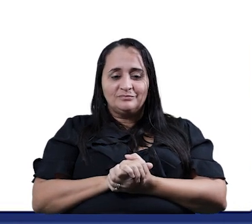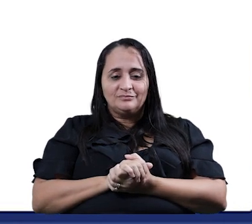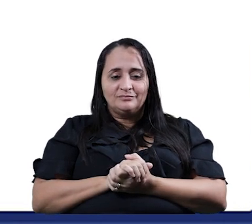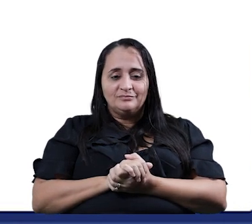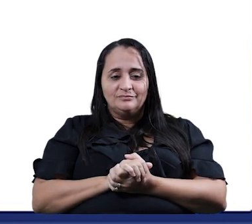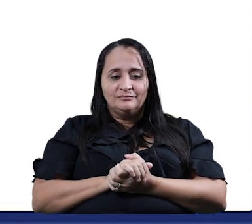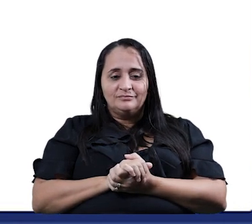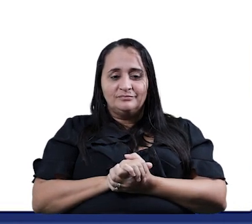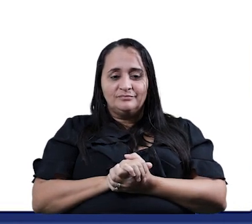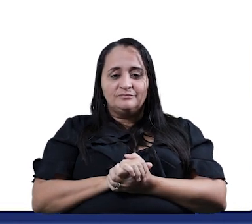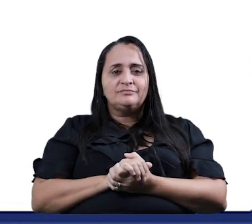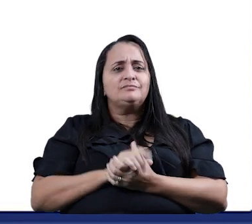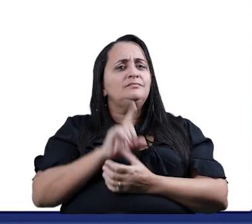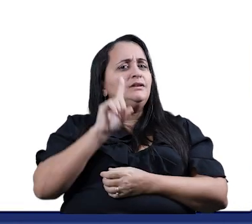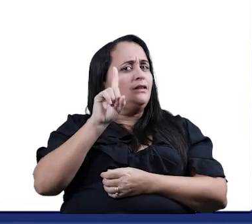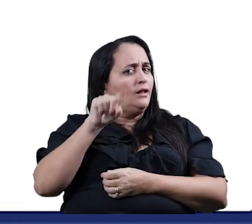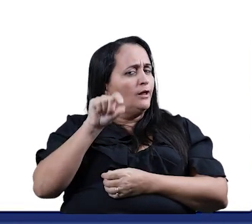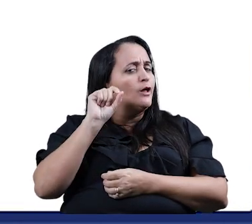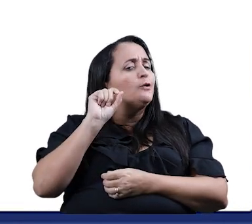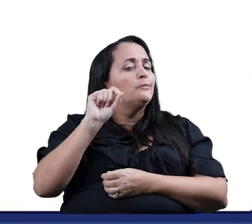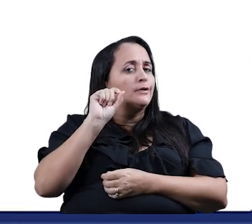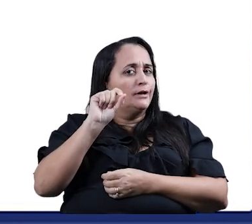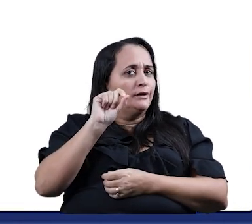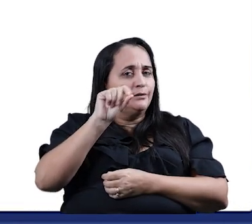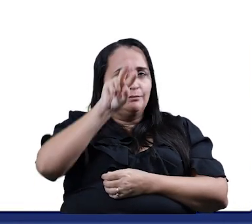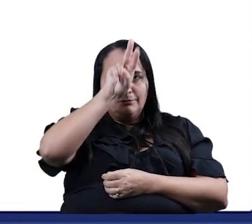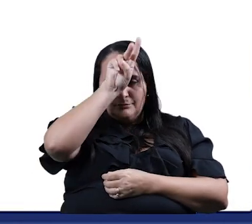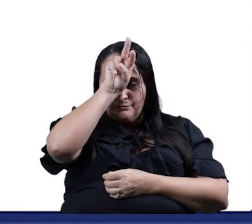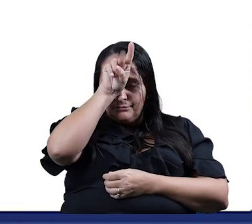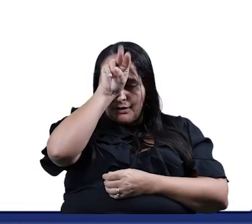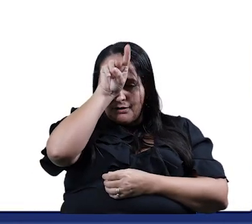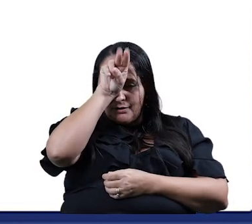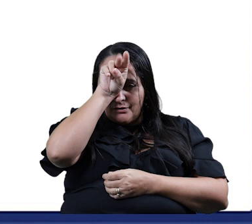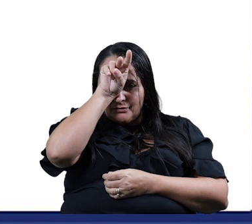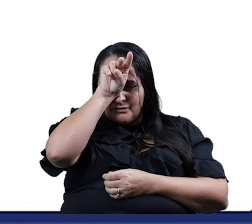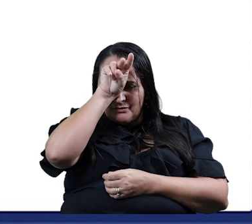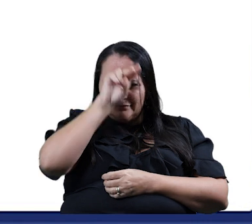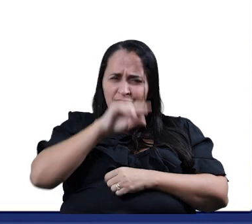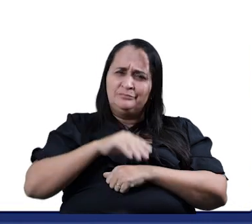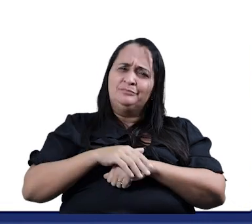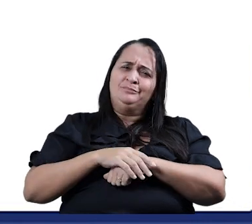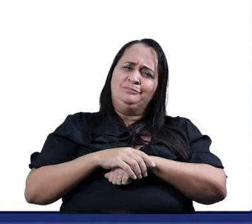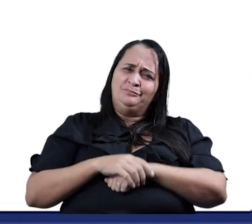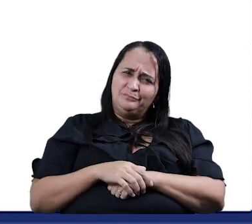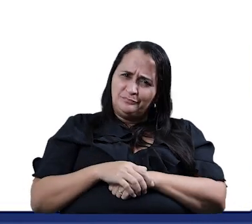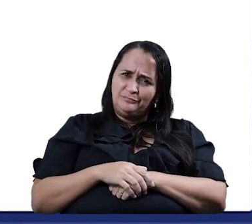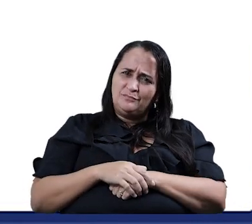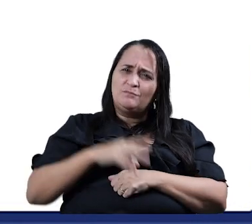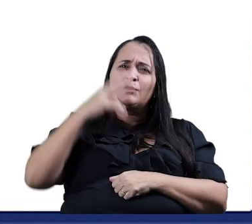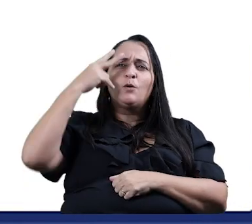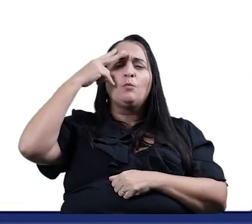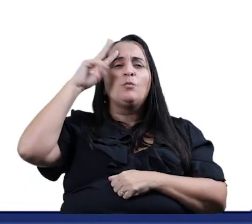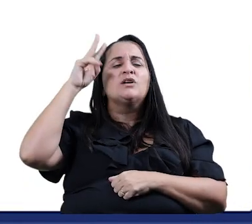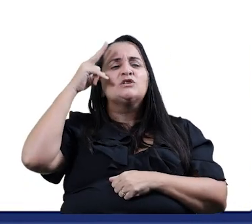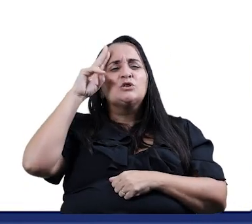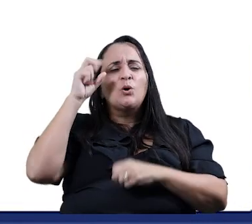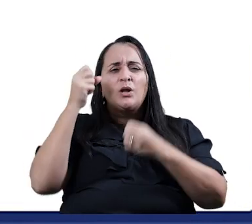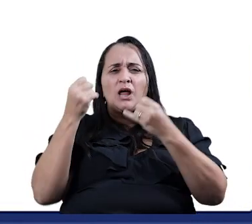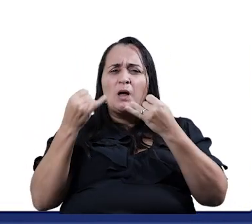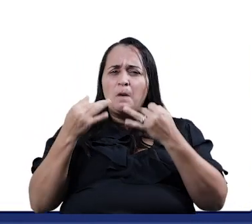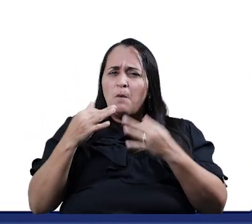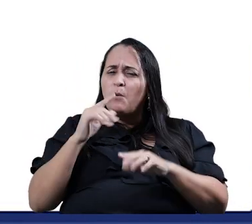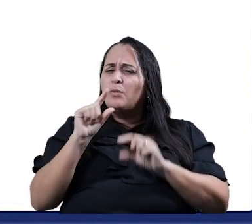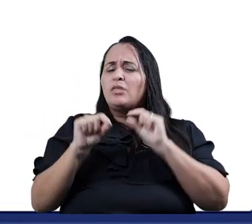Essa música é de uma barata que conta uma história. O que será que conta essa música? O que está